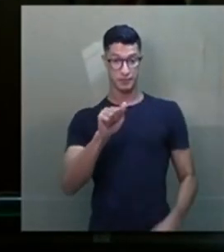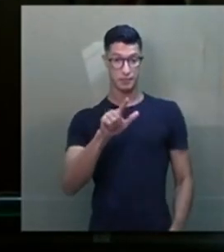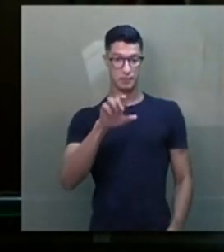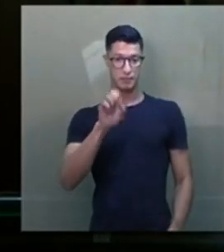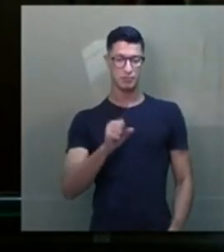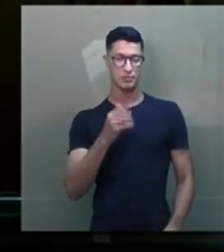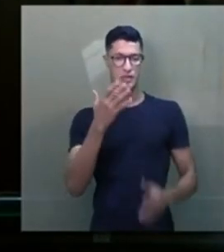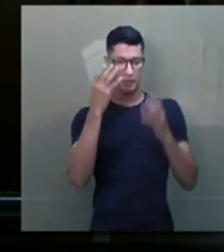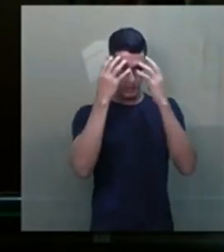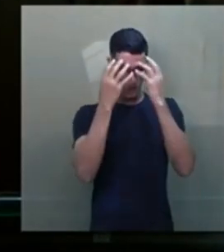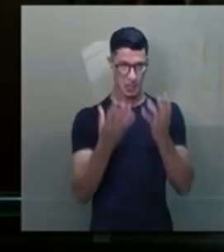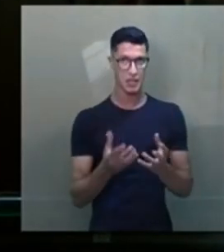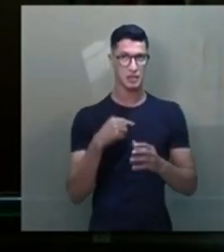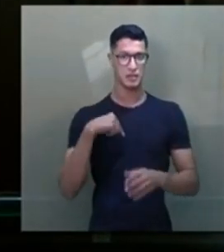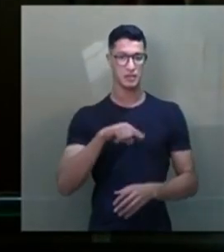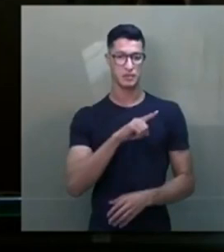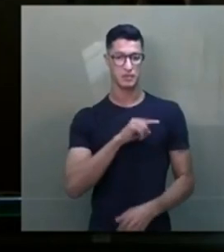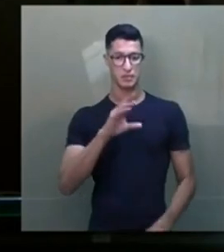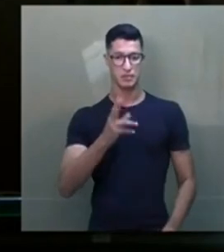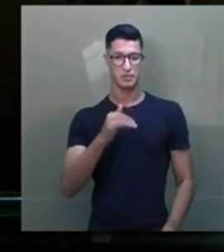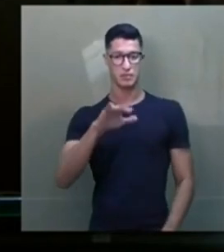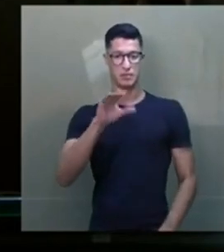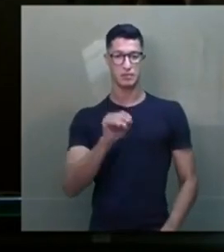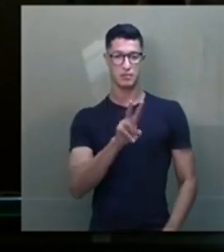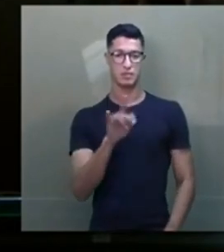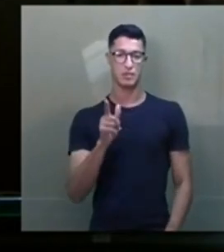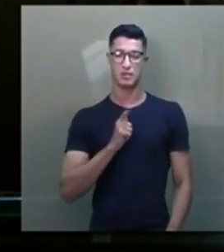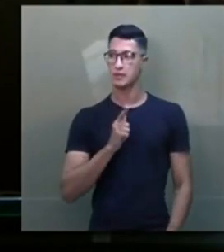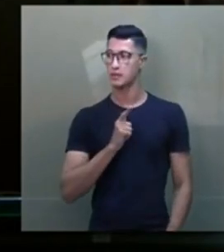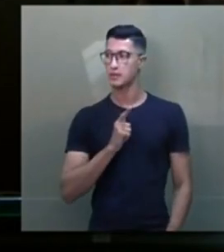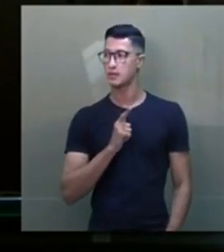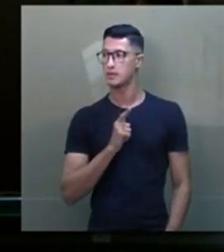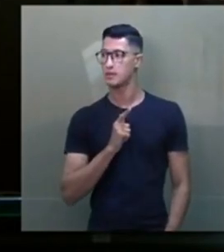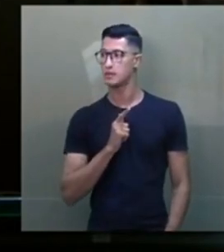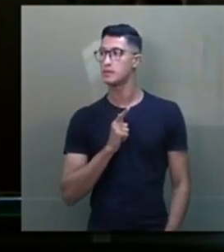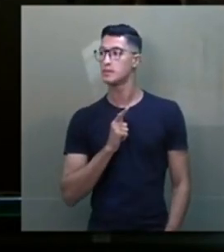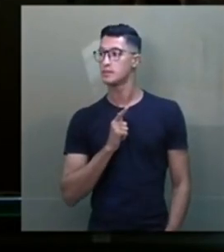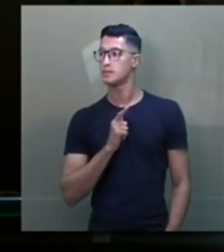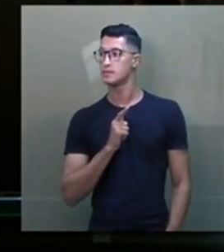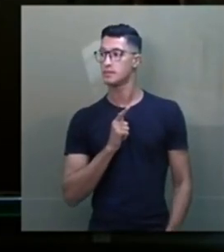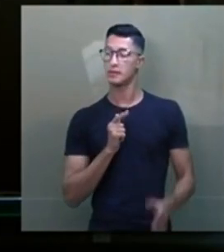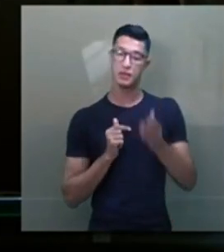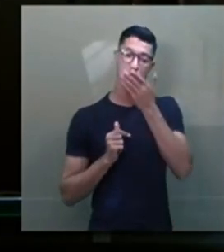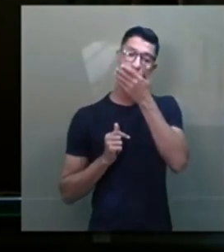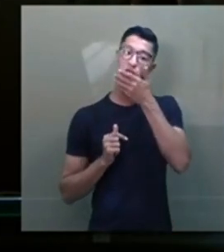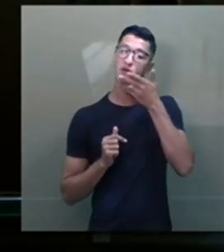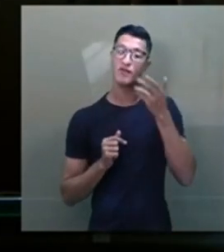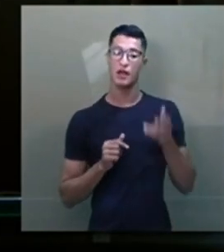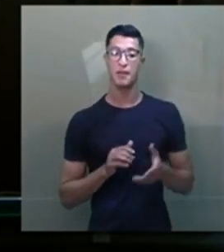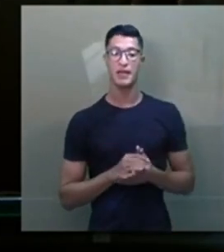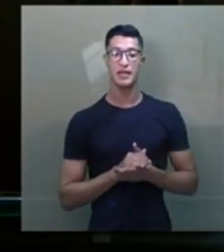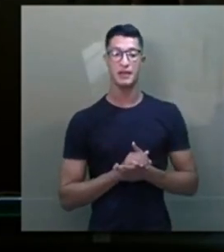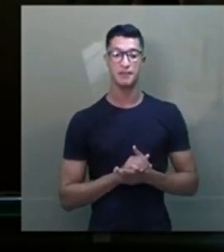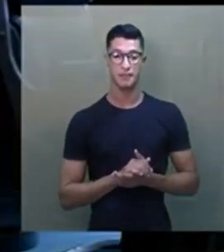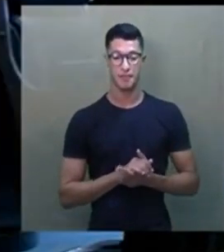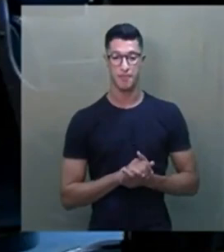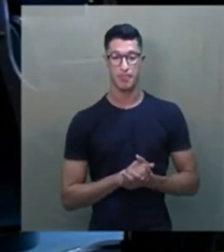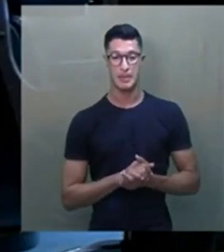admirador especial também do nosso querido Chico, e vai ter 10 minutos para a sua palestra. Muito obrigado, Andréia.